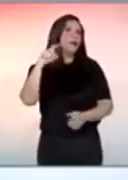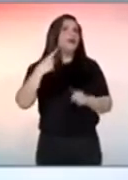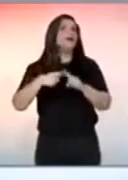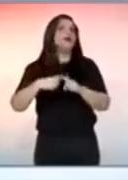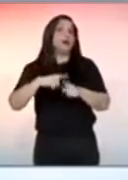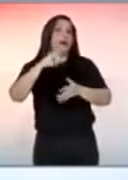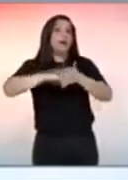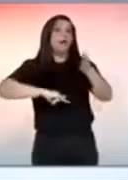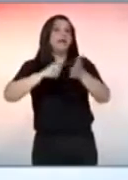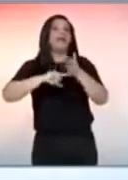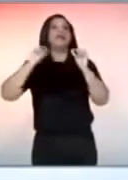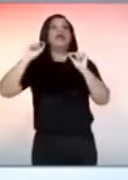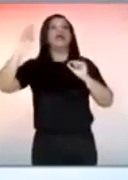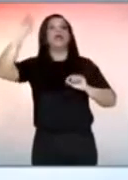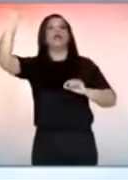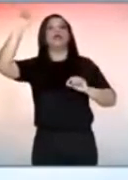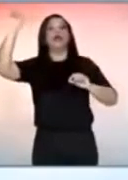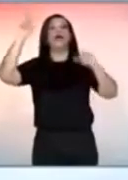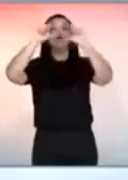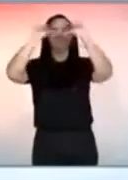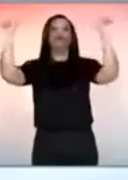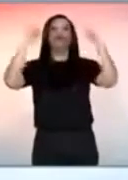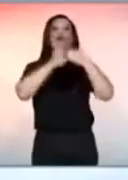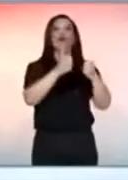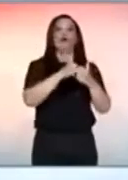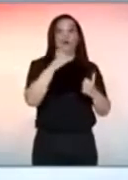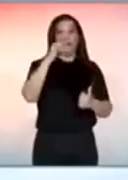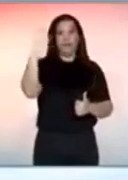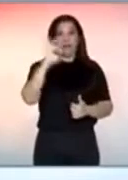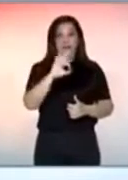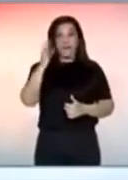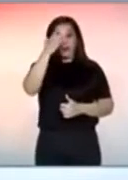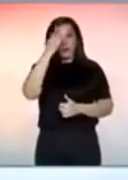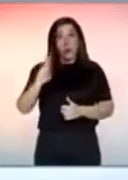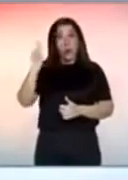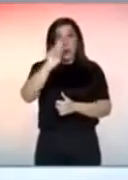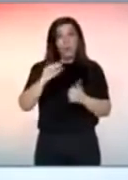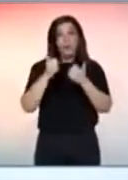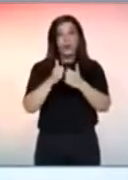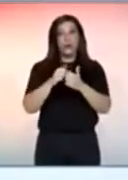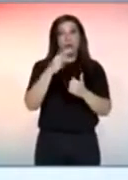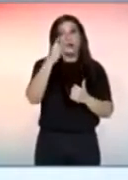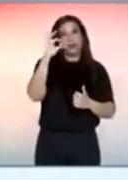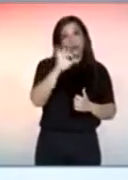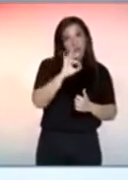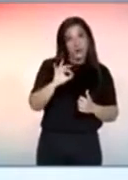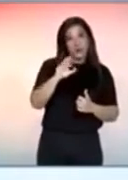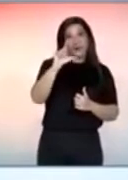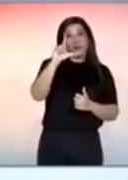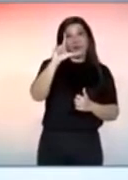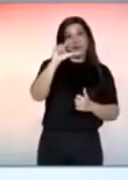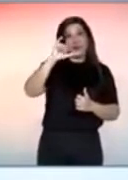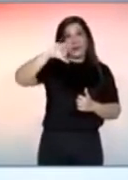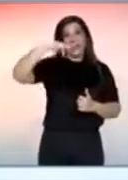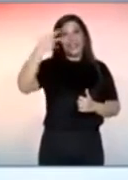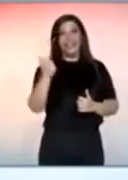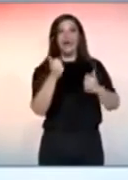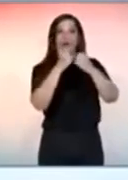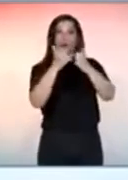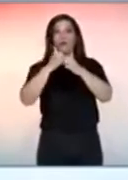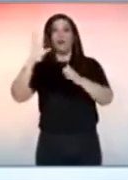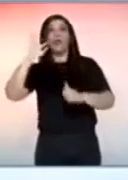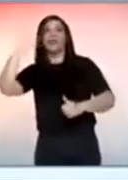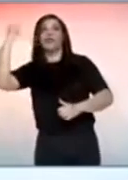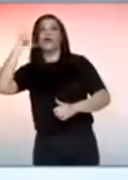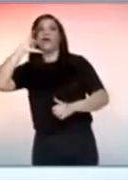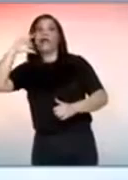Quem define as linhas? Hoje, 70% dos usuários de ônibus do Rio de Janeiro utilizam apenas 30% das linhas. Quem define as linhas? Quem tira? Quem